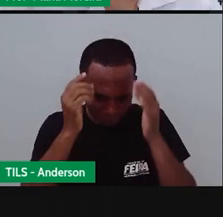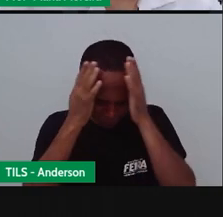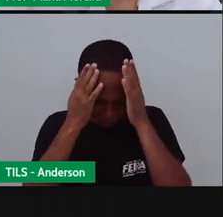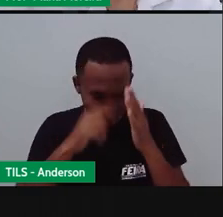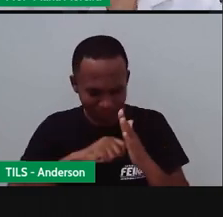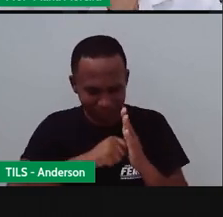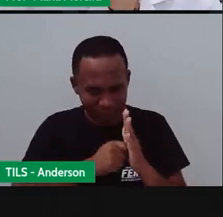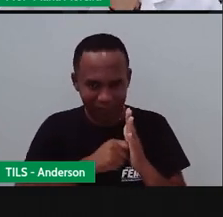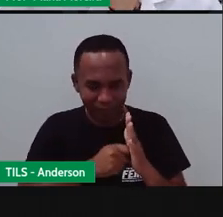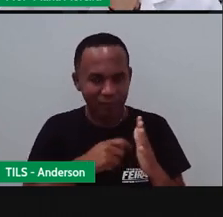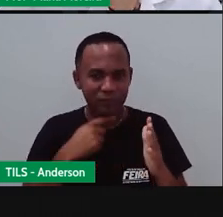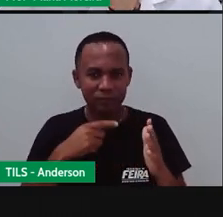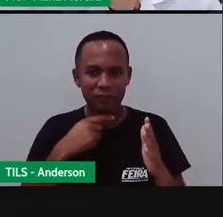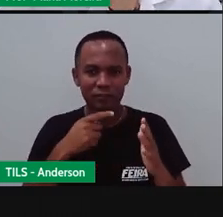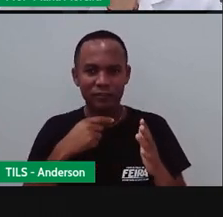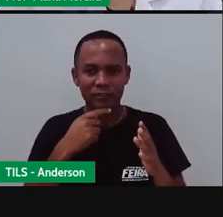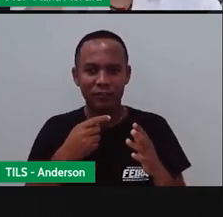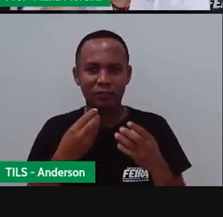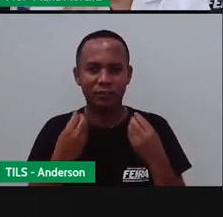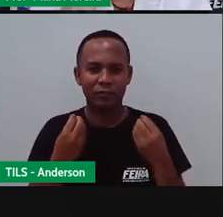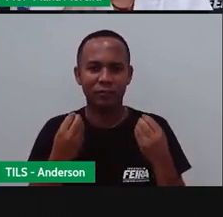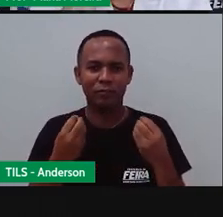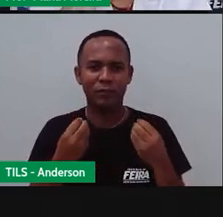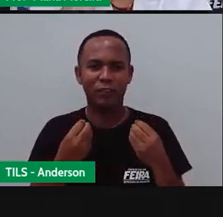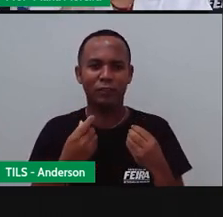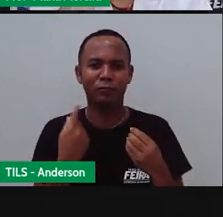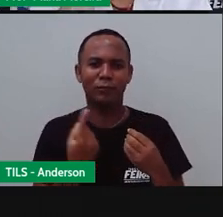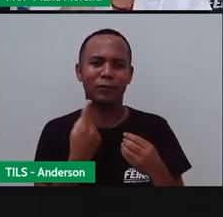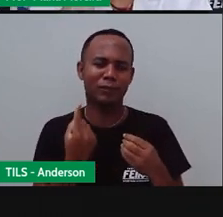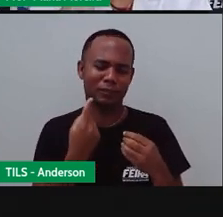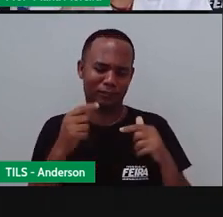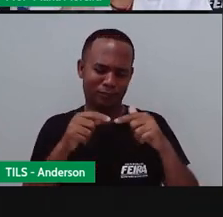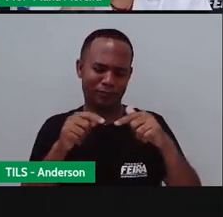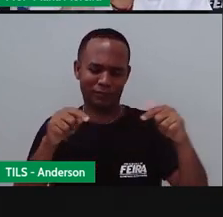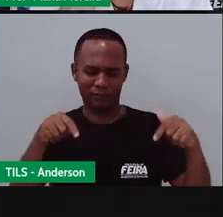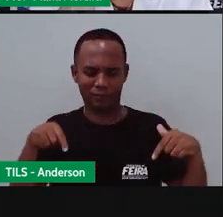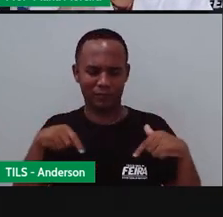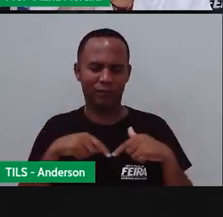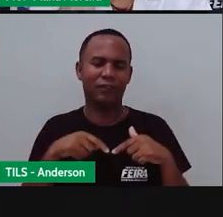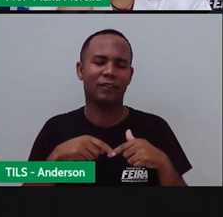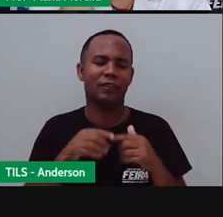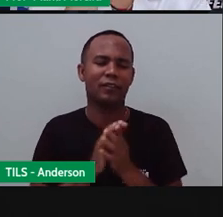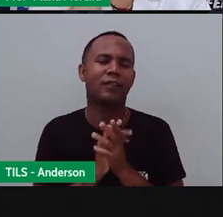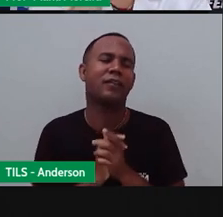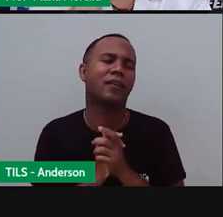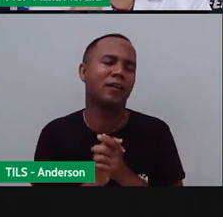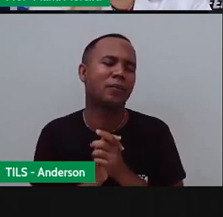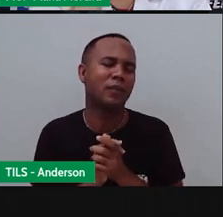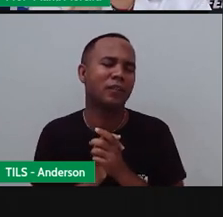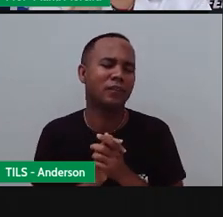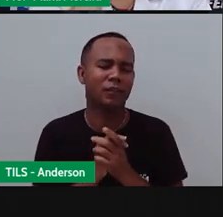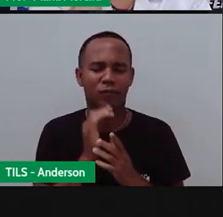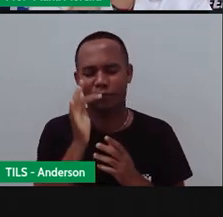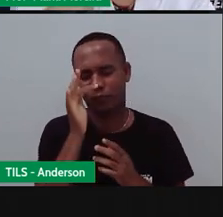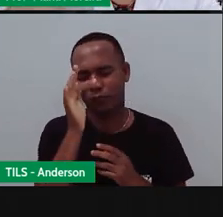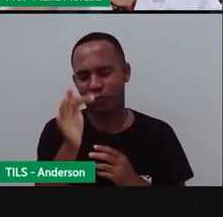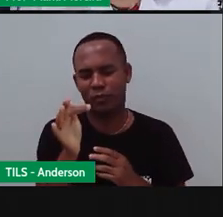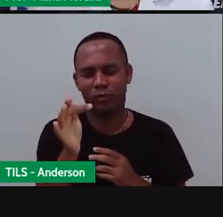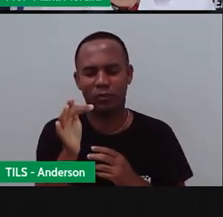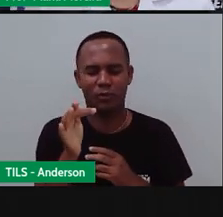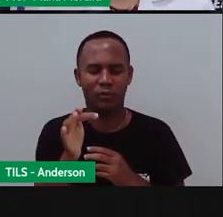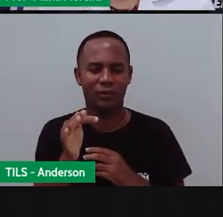Ele geme Estou preso aqui pra sempre Assim será o meu futuro